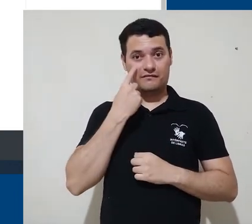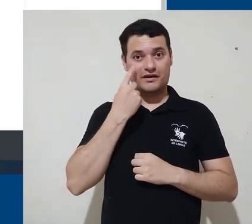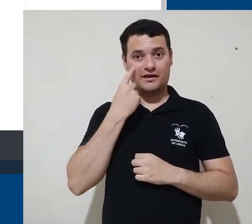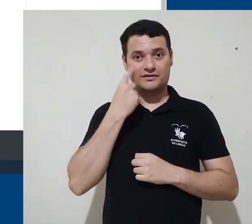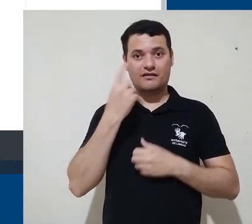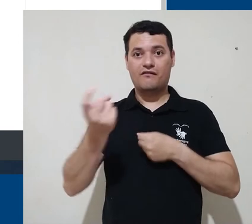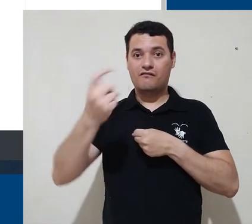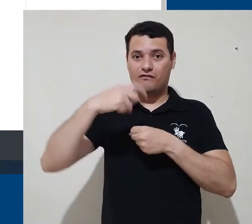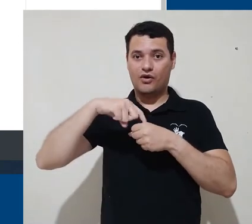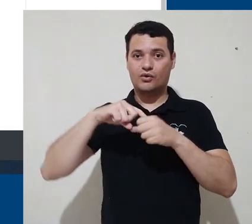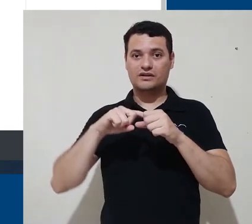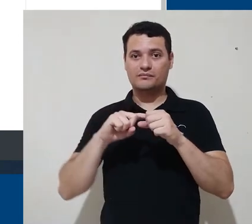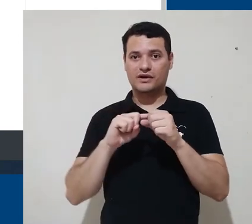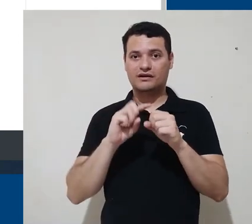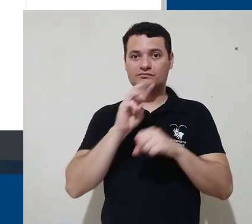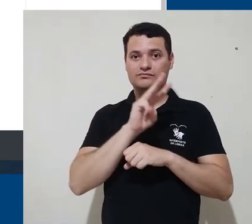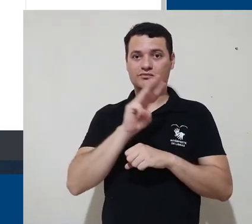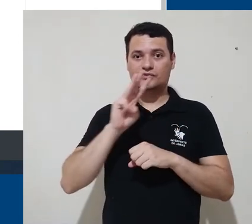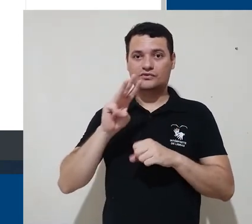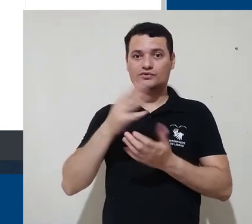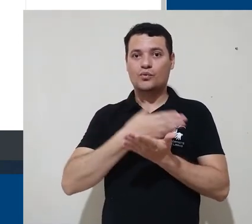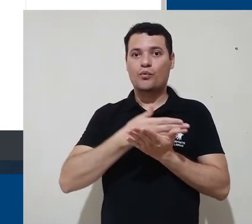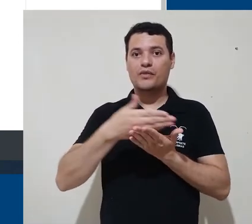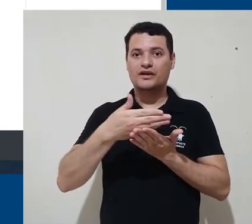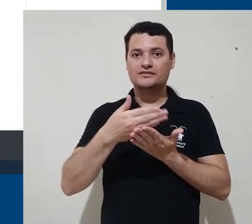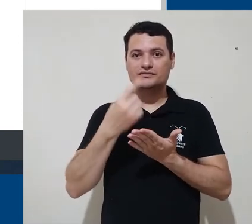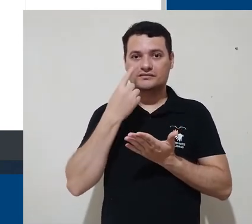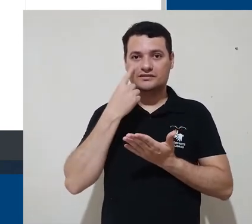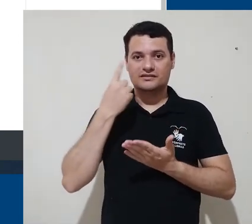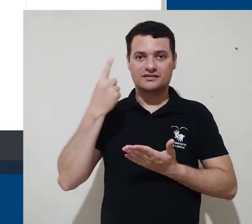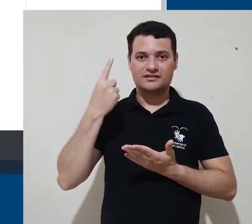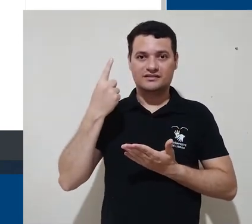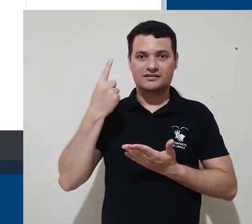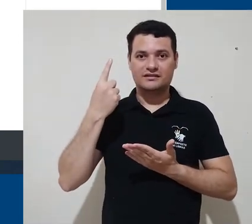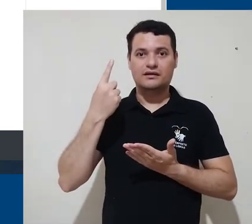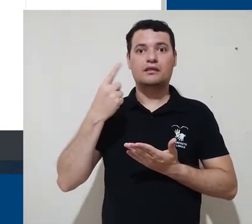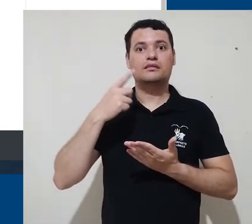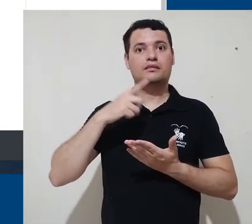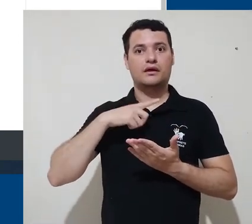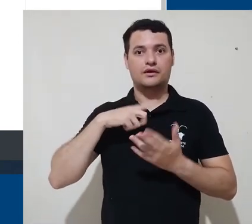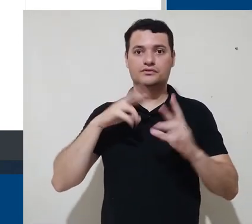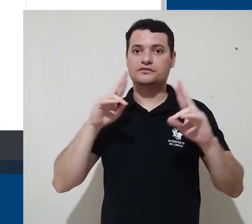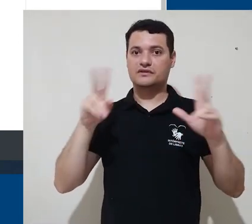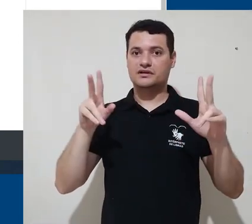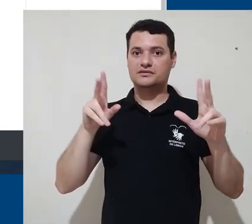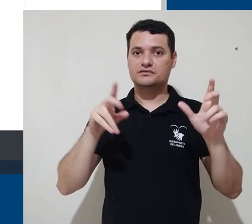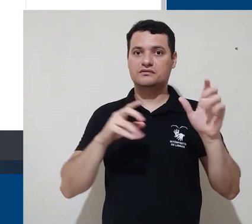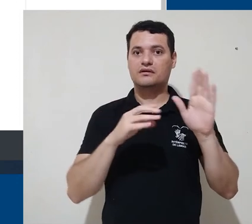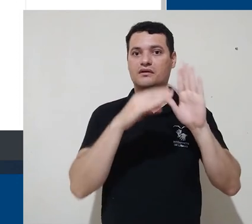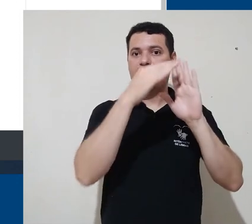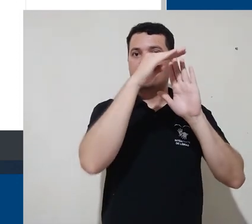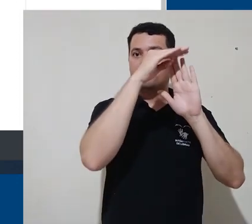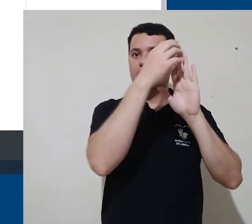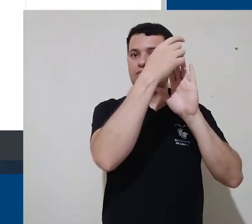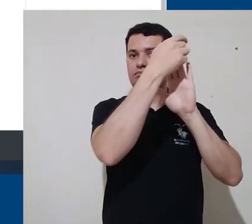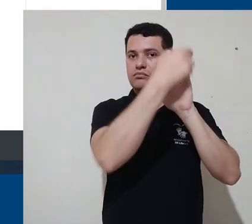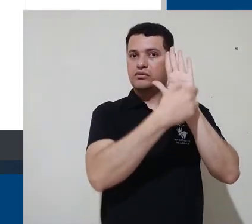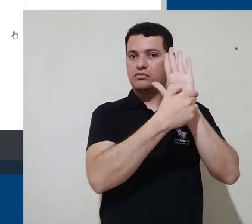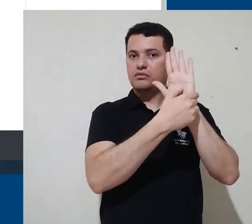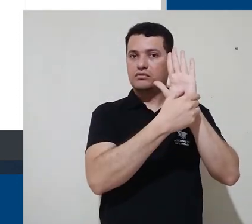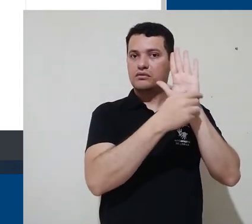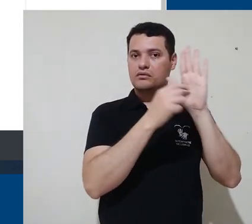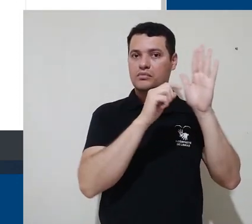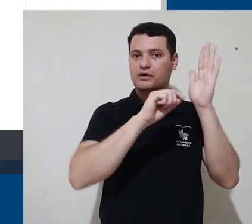Reparem que eu volto para a página inicial da plataforma, mas eu tenho algumas diferenças. Não tenho mais meu painel de login.